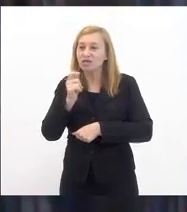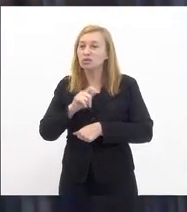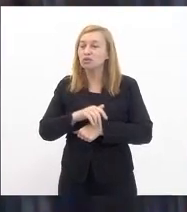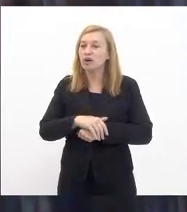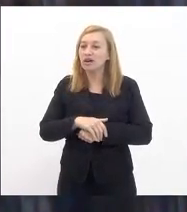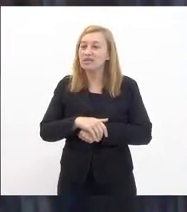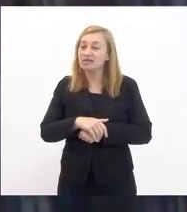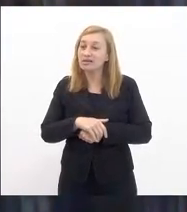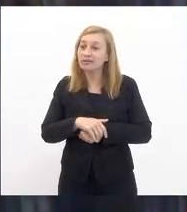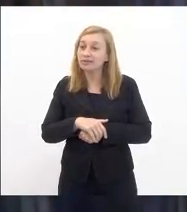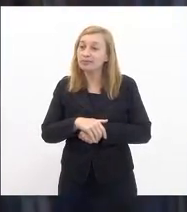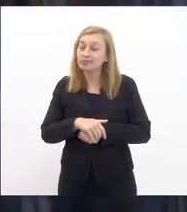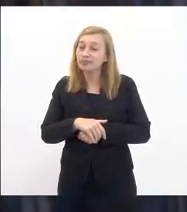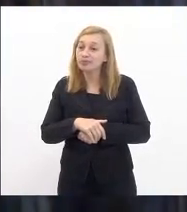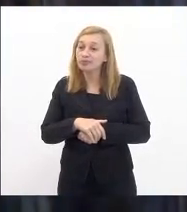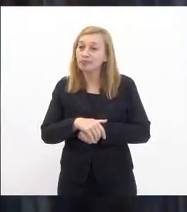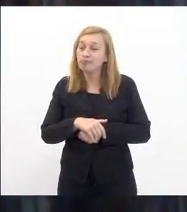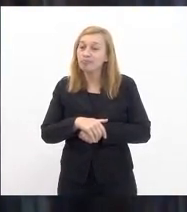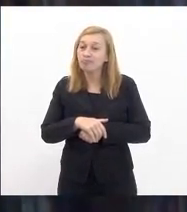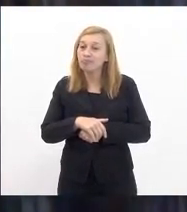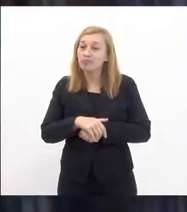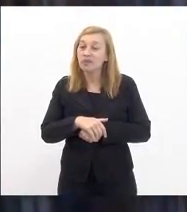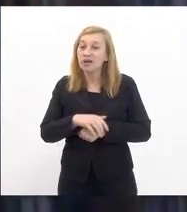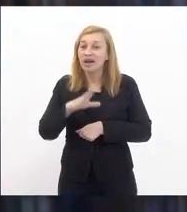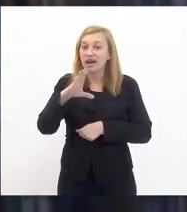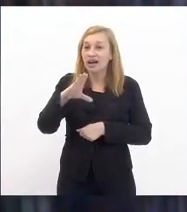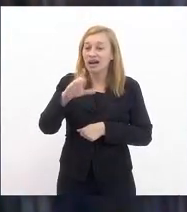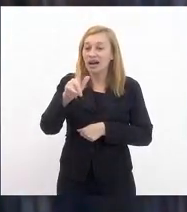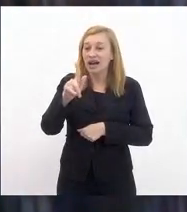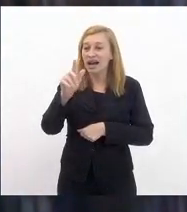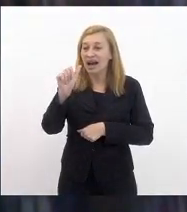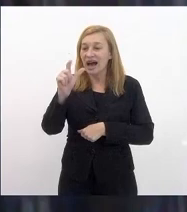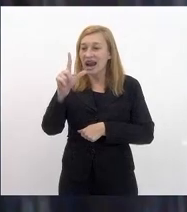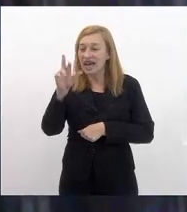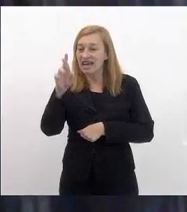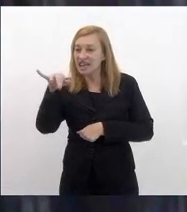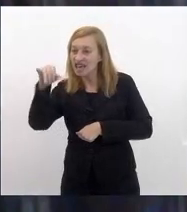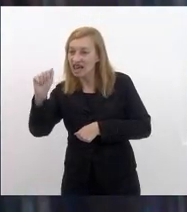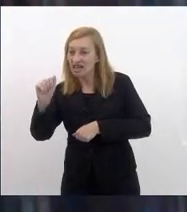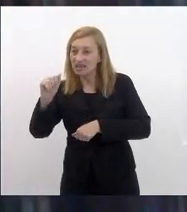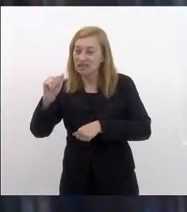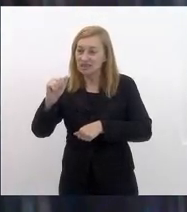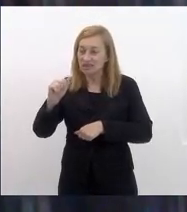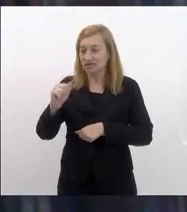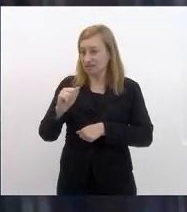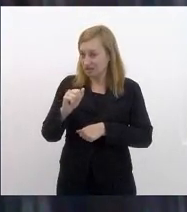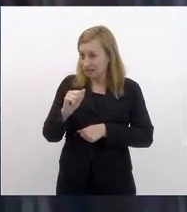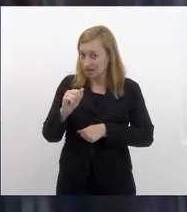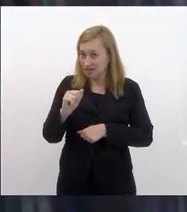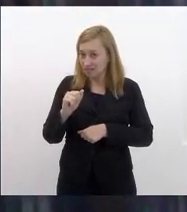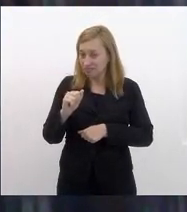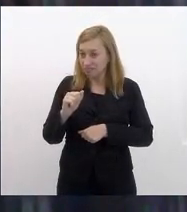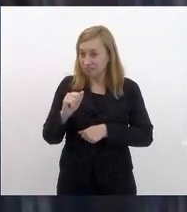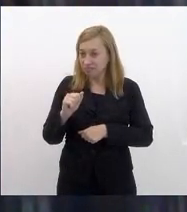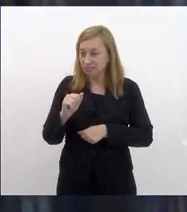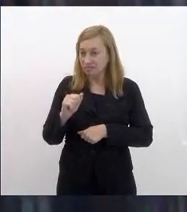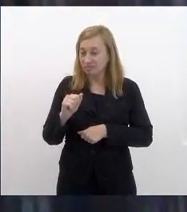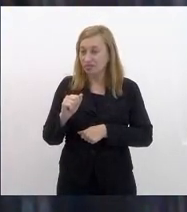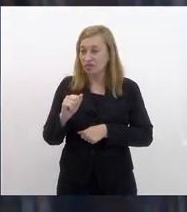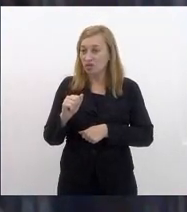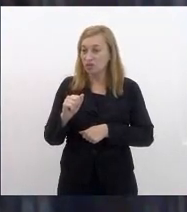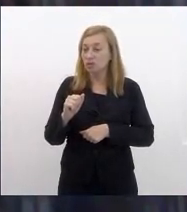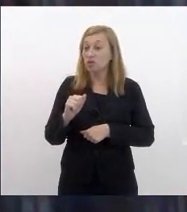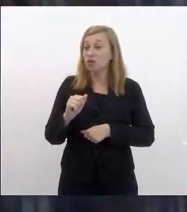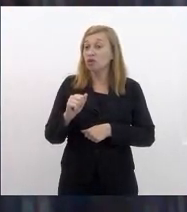uma galeria galeria galeria de malhas garden é um